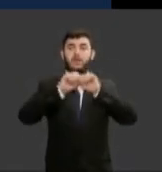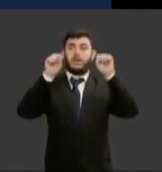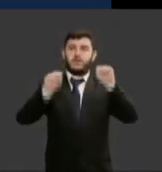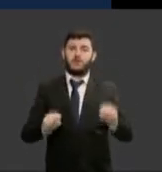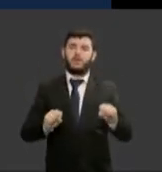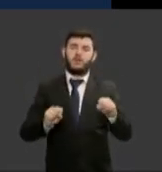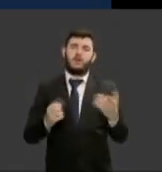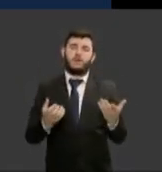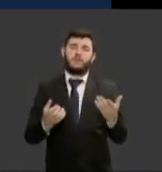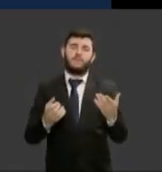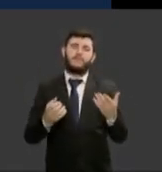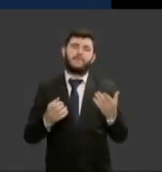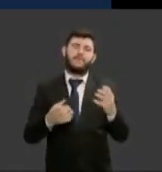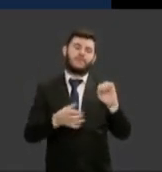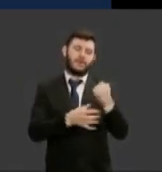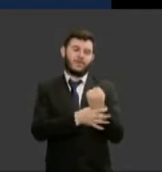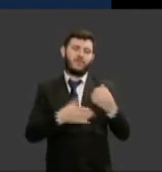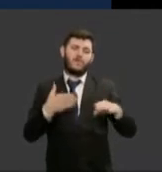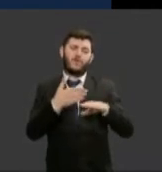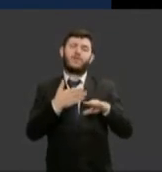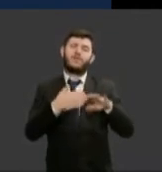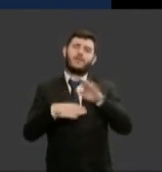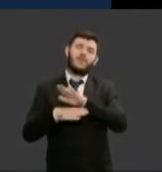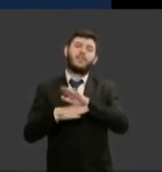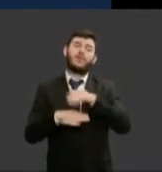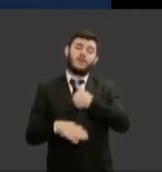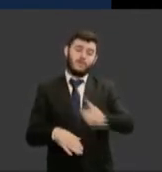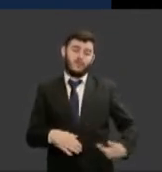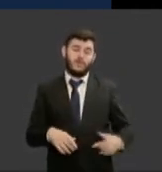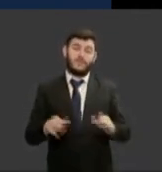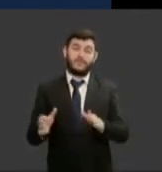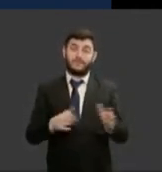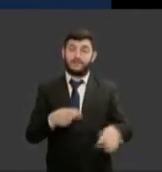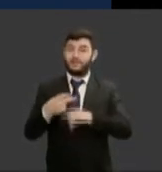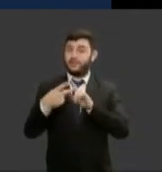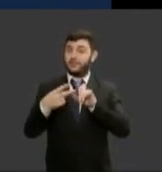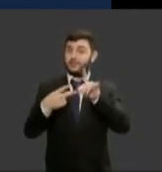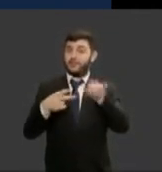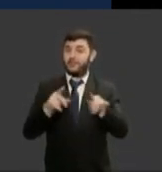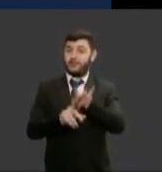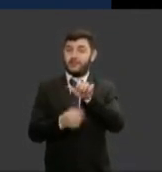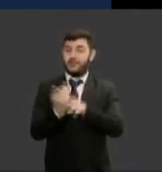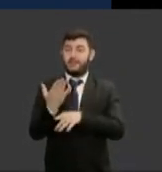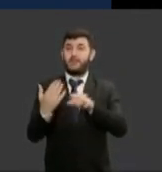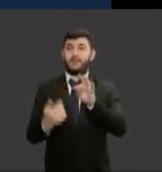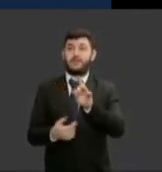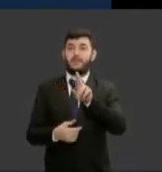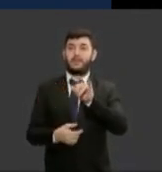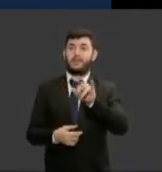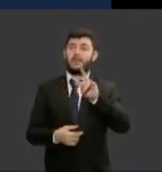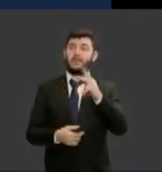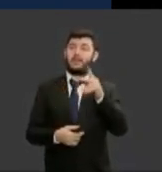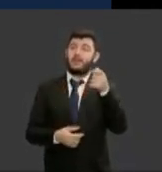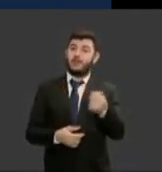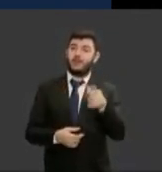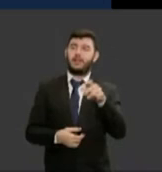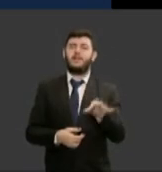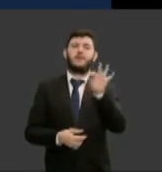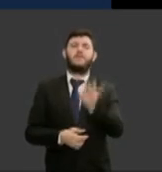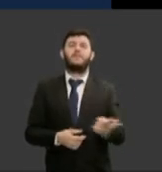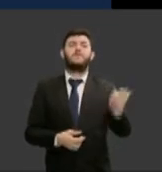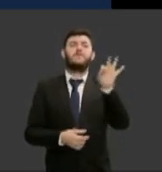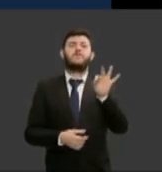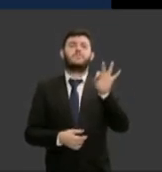outro ponto também para a reflexão é a criação das chamadas trilhas funcionais dentro das